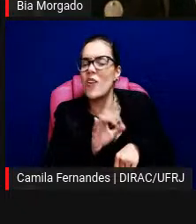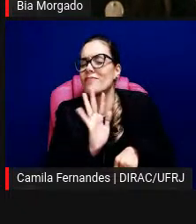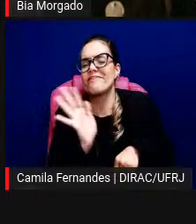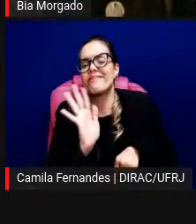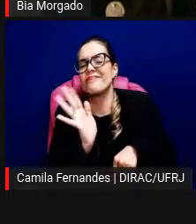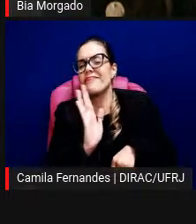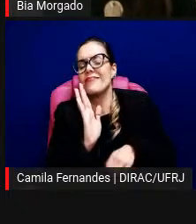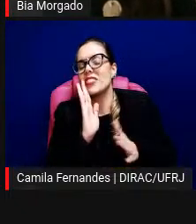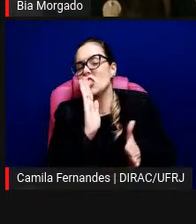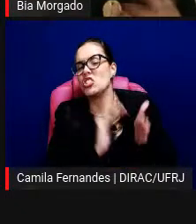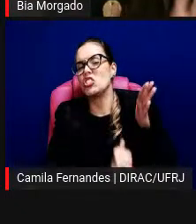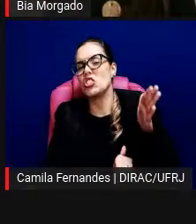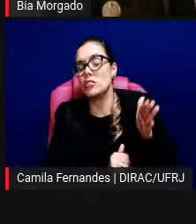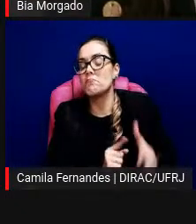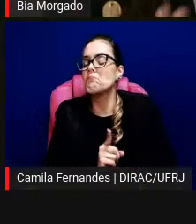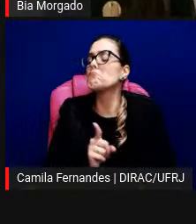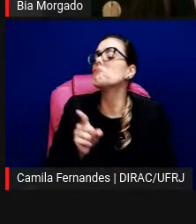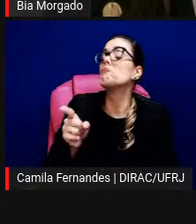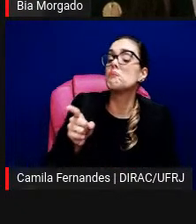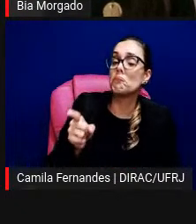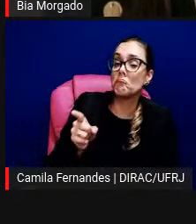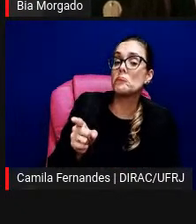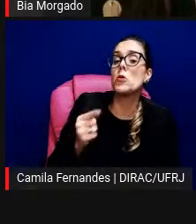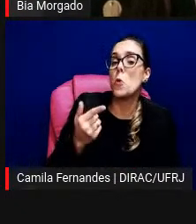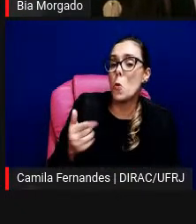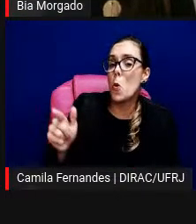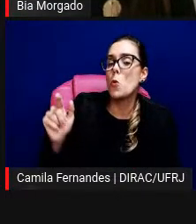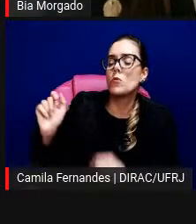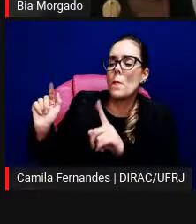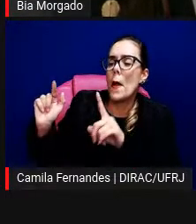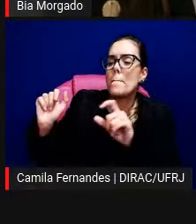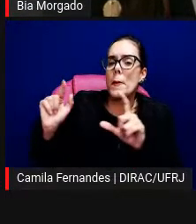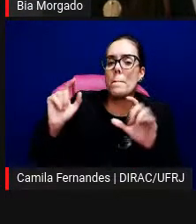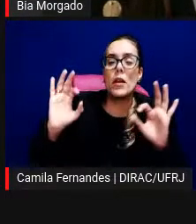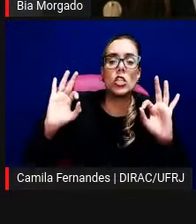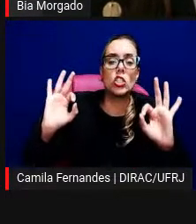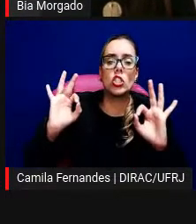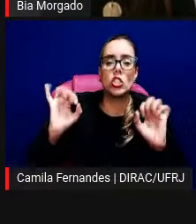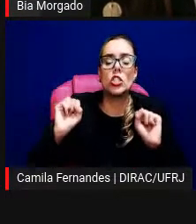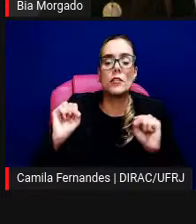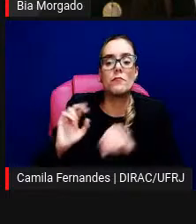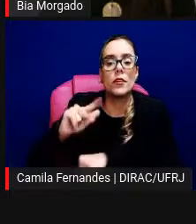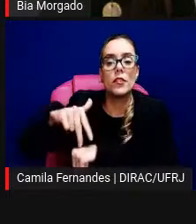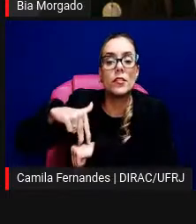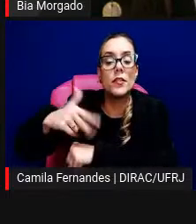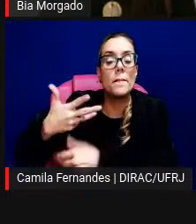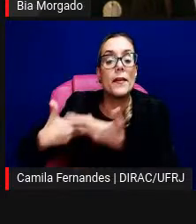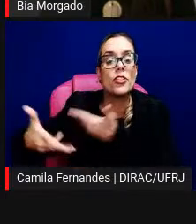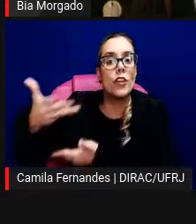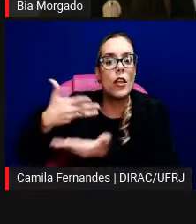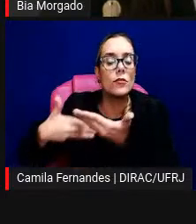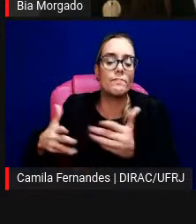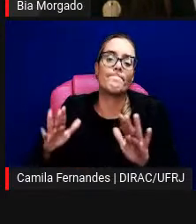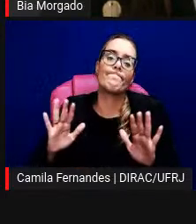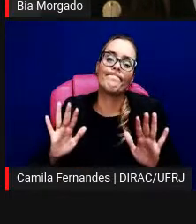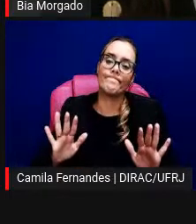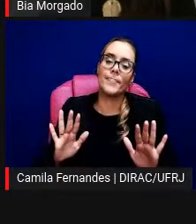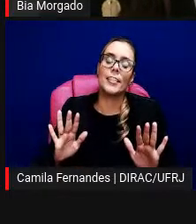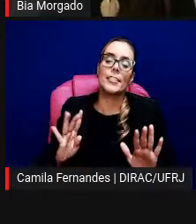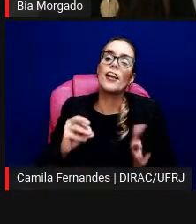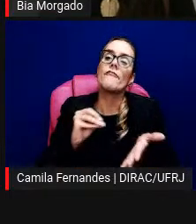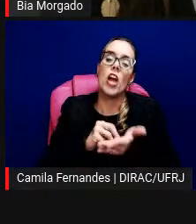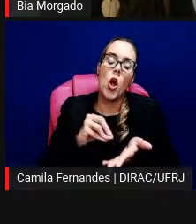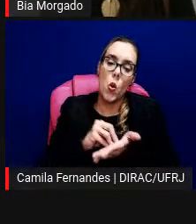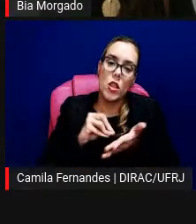por abrir e fechar e não precisa saber muita coisa né o quanto que isso interfere nessa dinâmica nesse arranjo curatorial